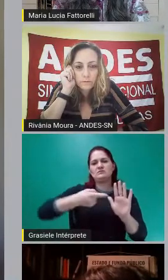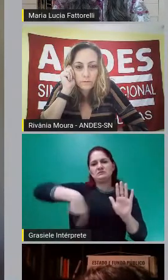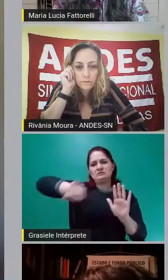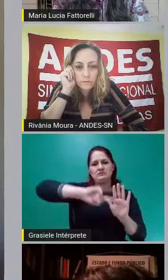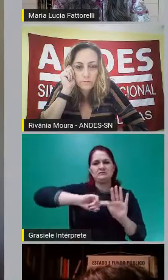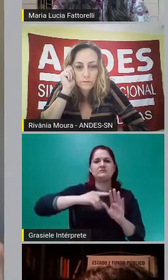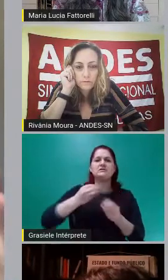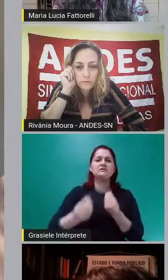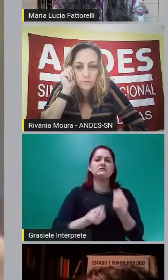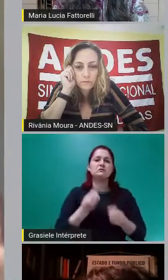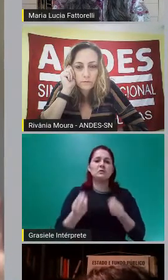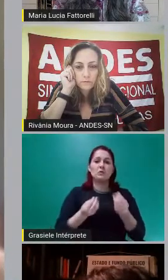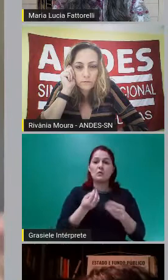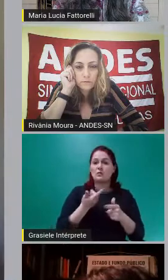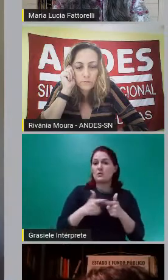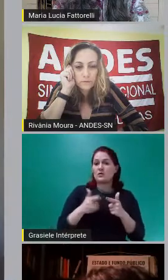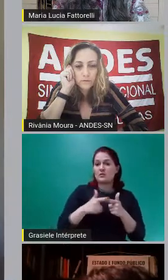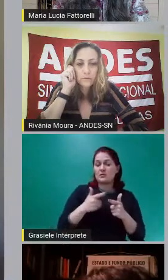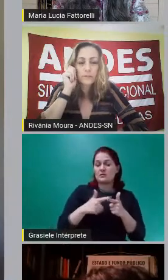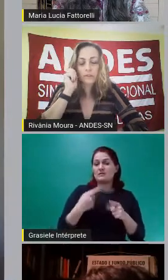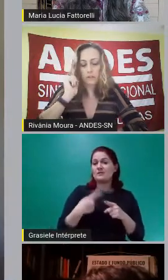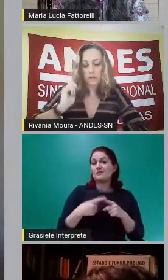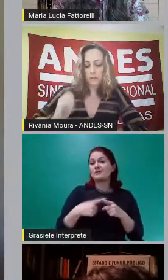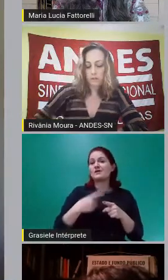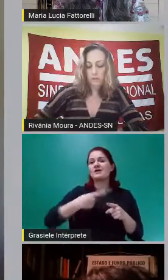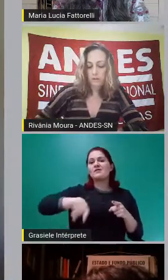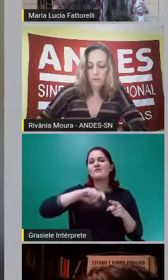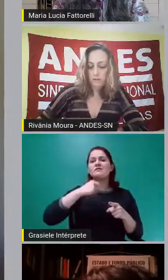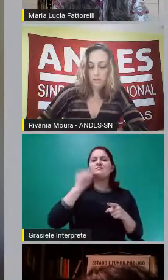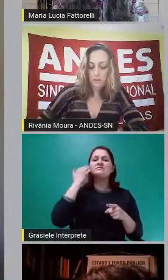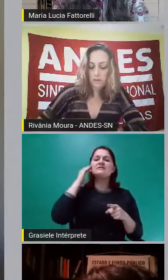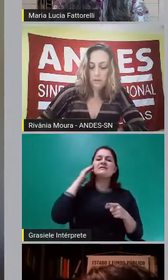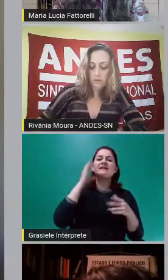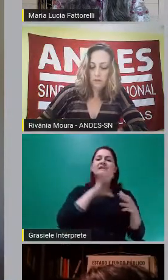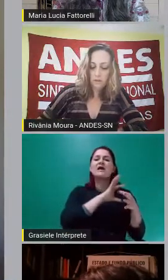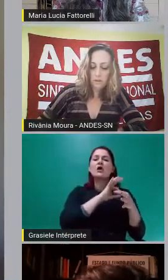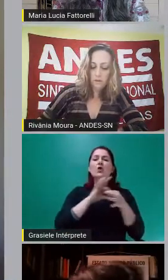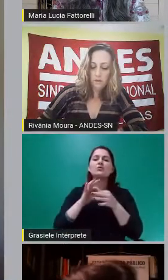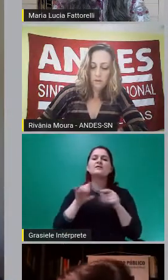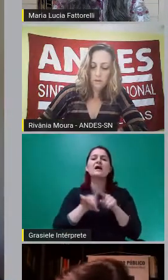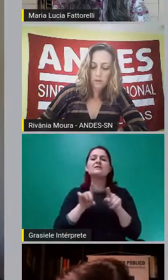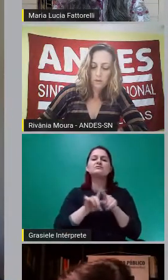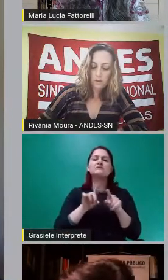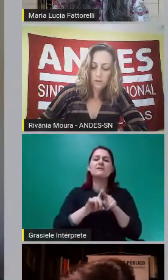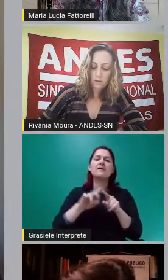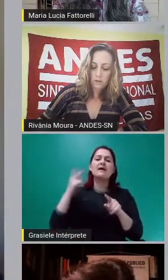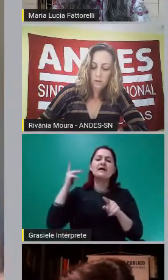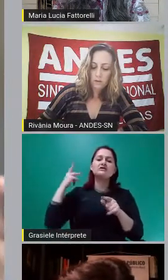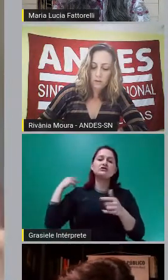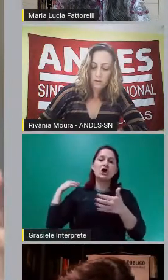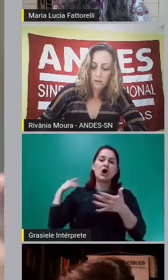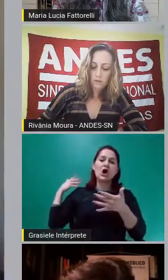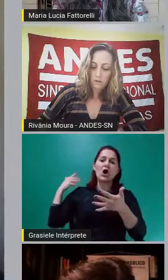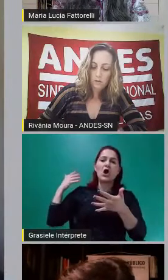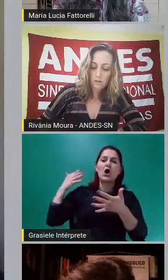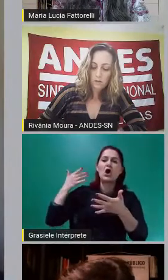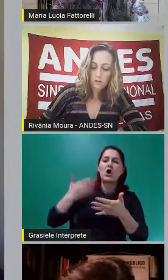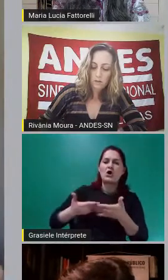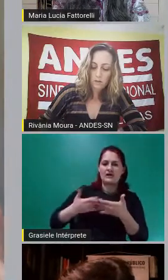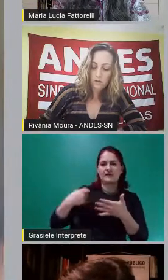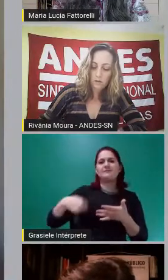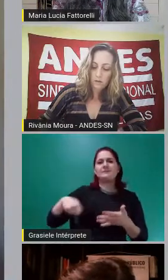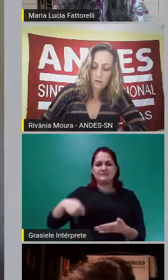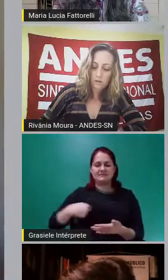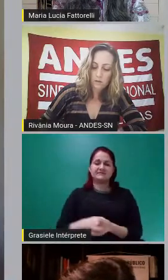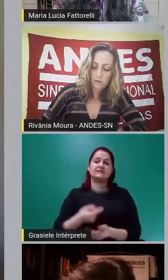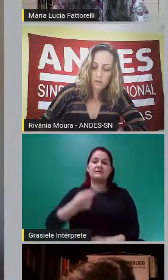dentro de uma visão de conjunto e de uma perspectiva histórica. Para que a gente entenda o seguinte, o que está acontecendo? Qual é o